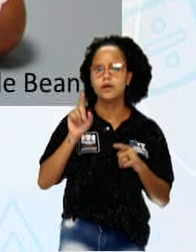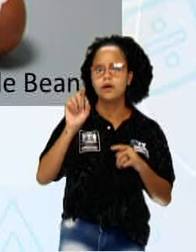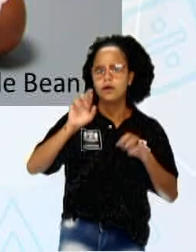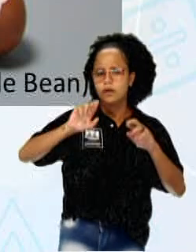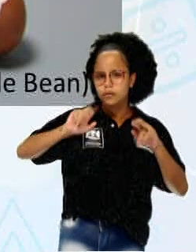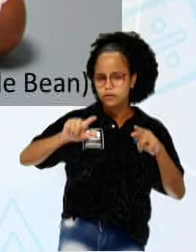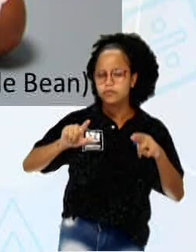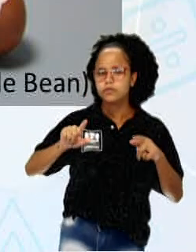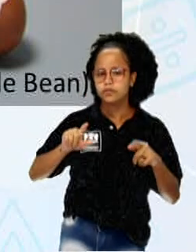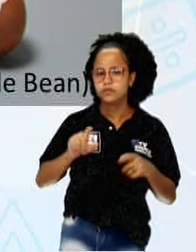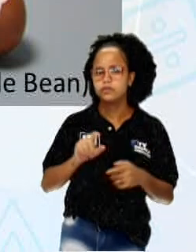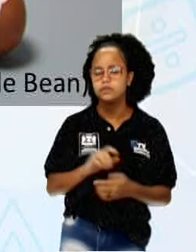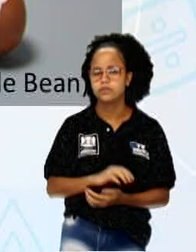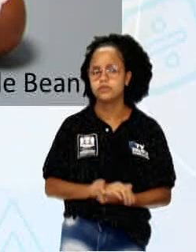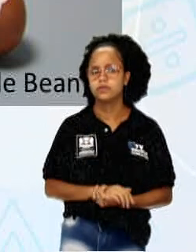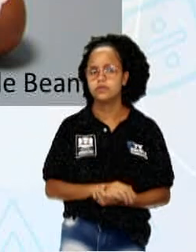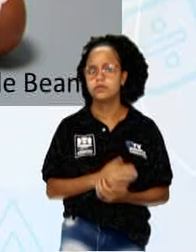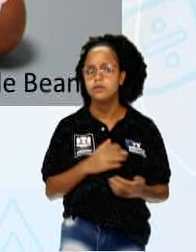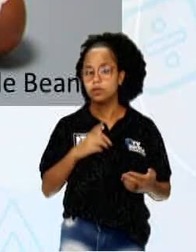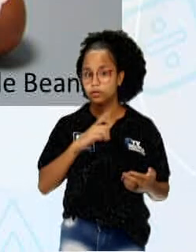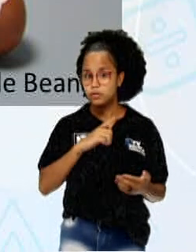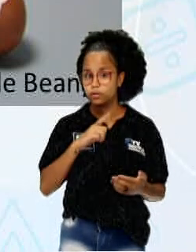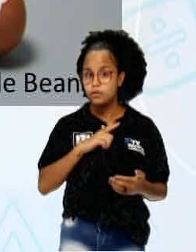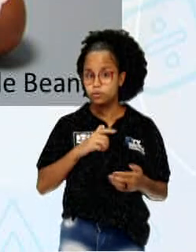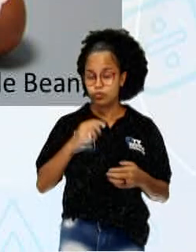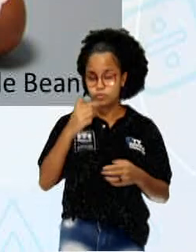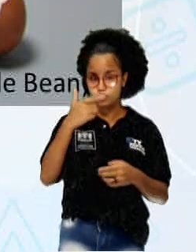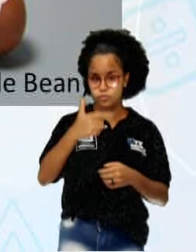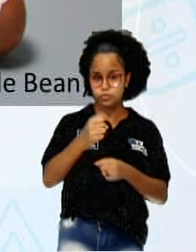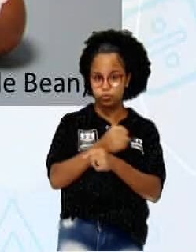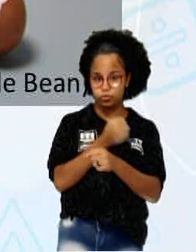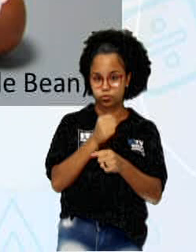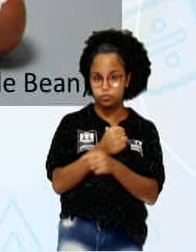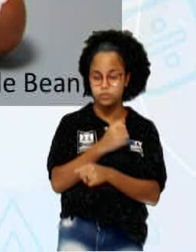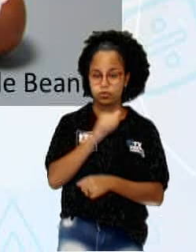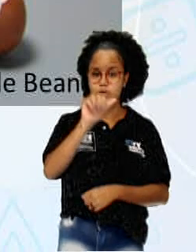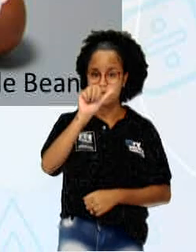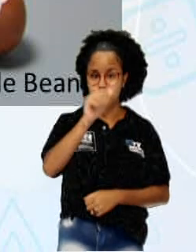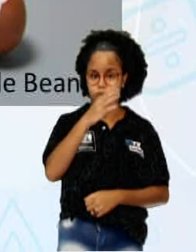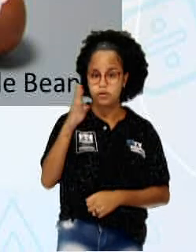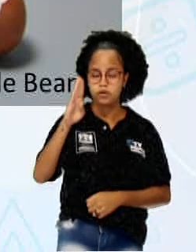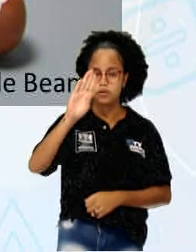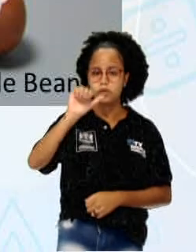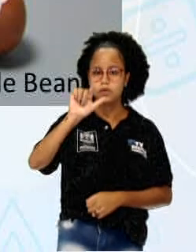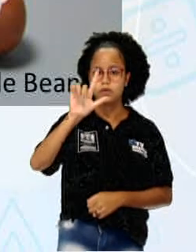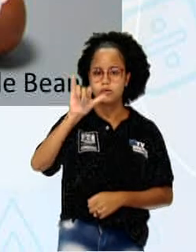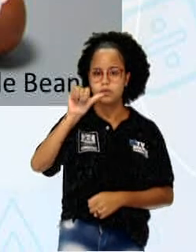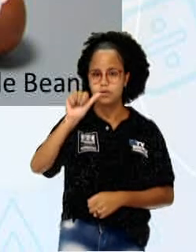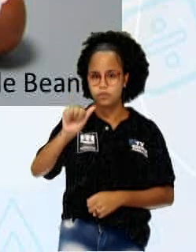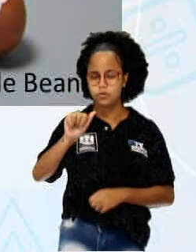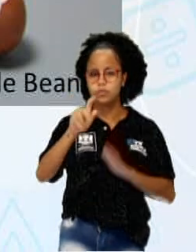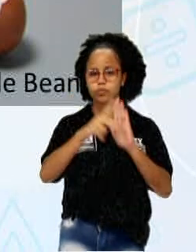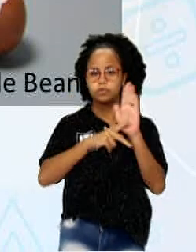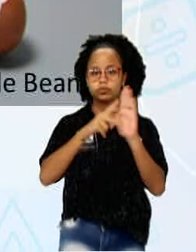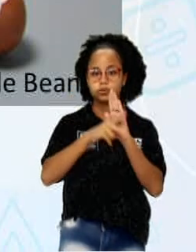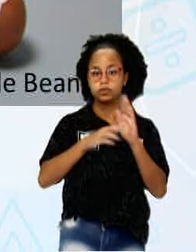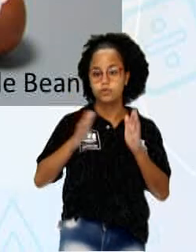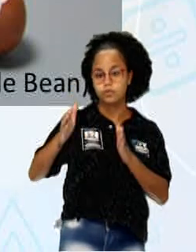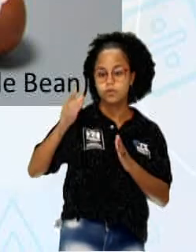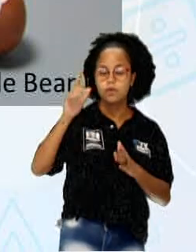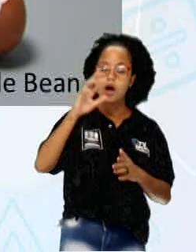ser usado. Aí eu trouxe aqui duas obras para vocês. A Baleia, do projeto Rio ao Mar, de Clécio Regis.